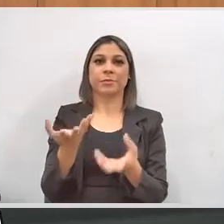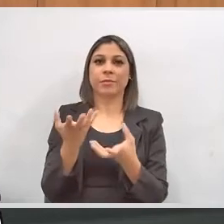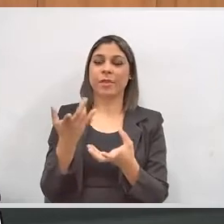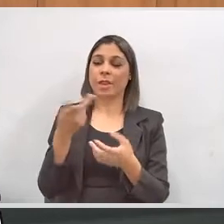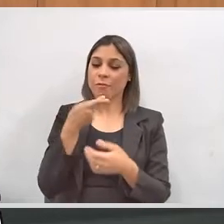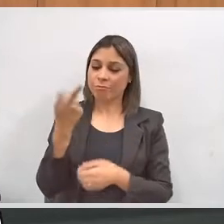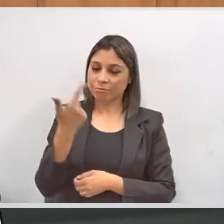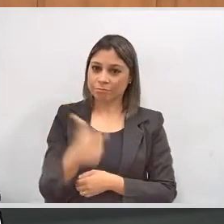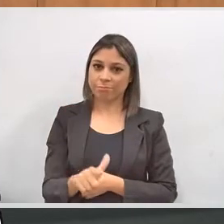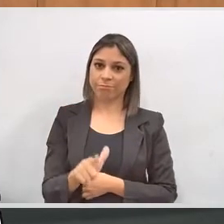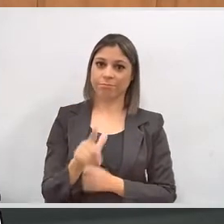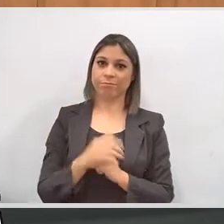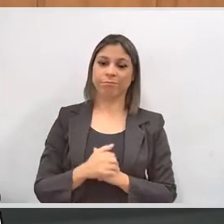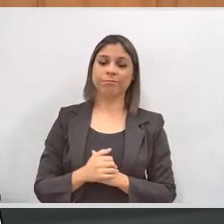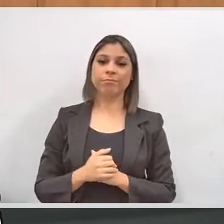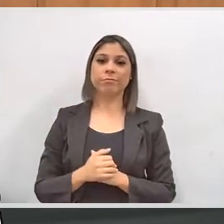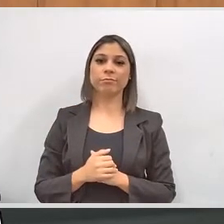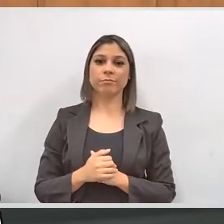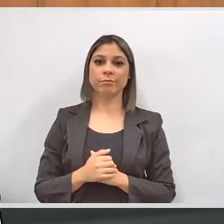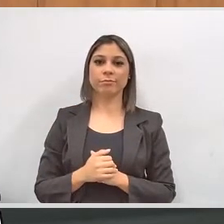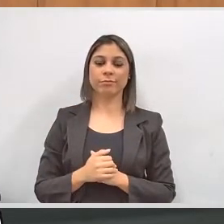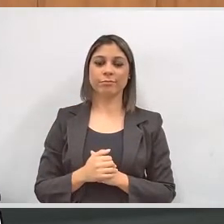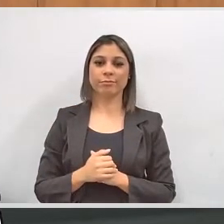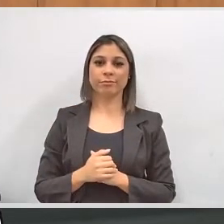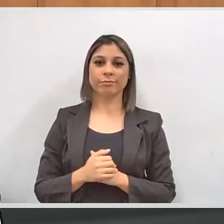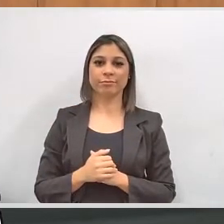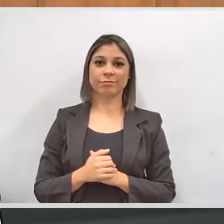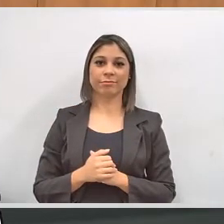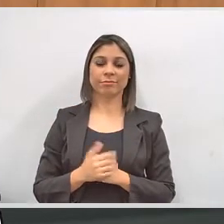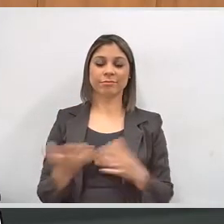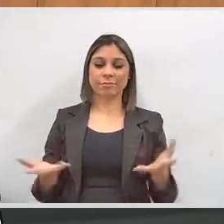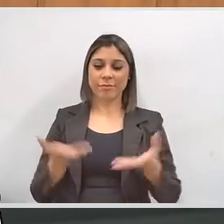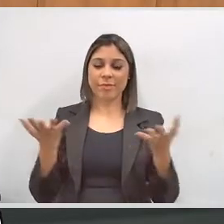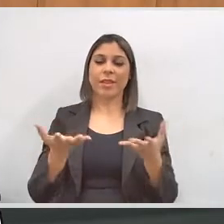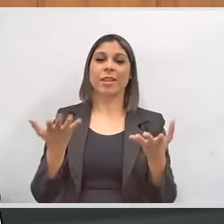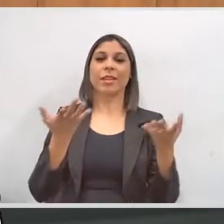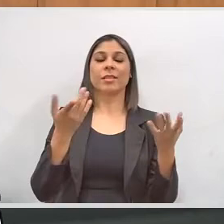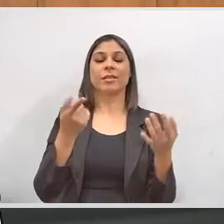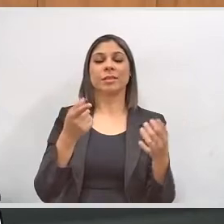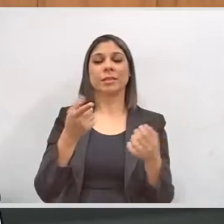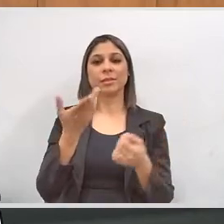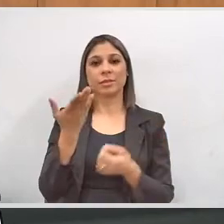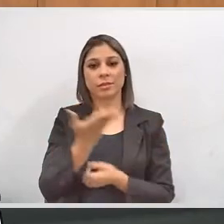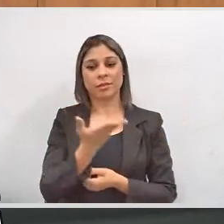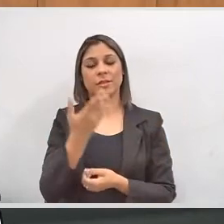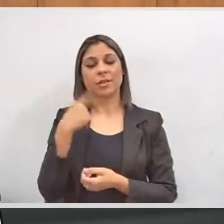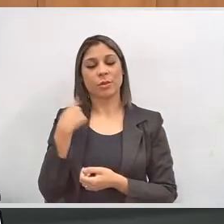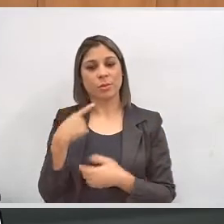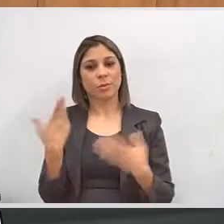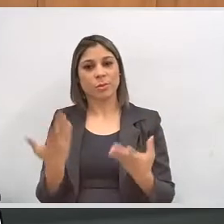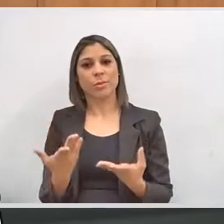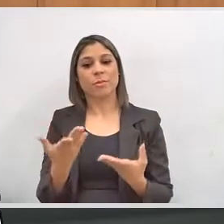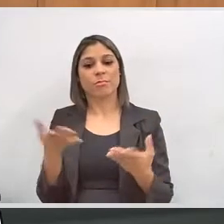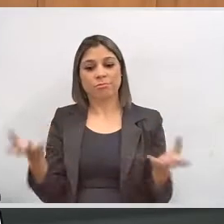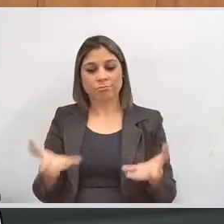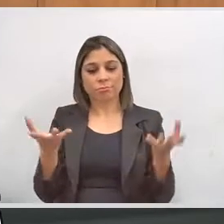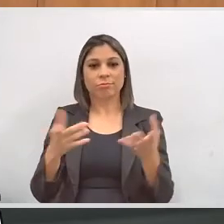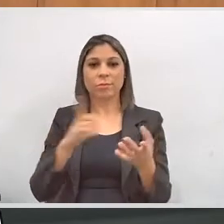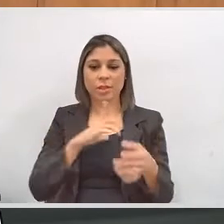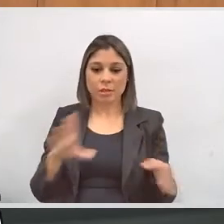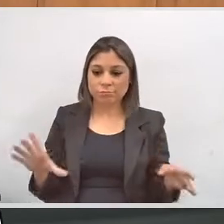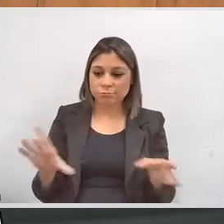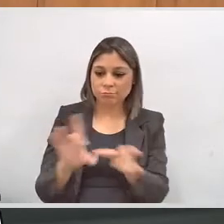presidente, eu quero reiterar a iniciativa e louvar a iniciativa de vossa excelência na condução desse trabalho de